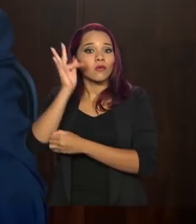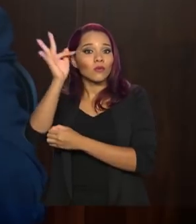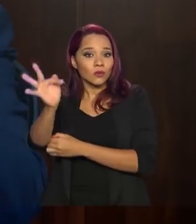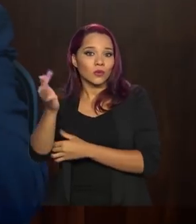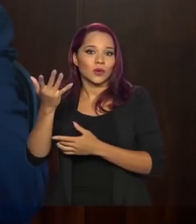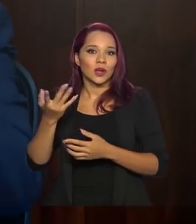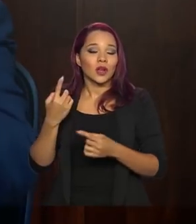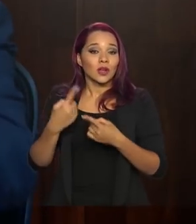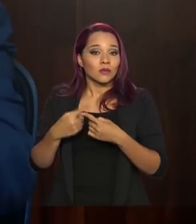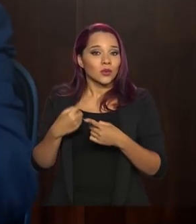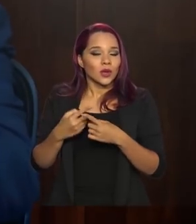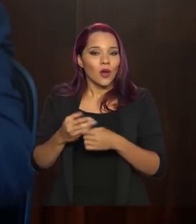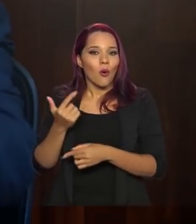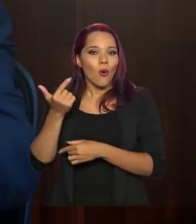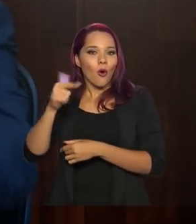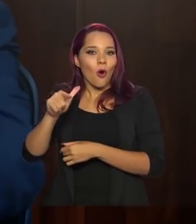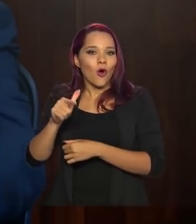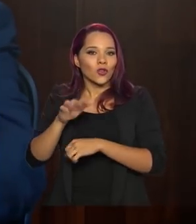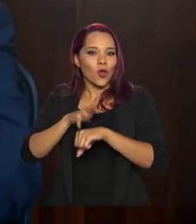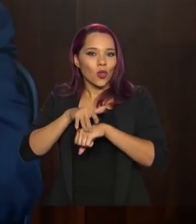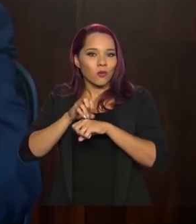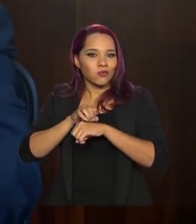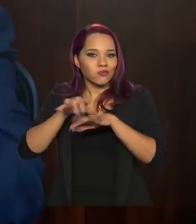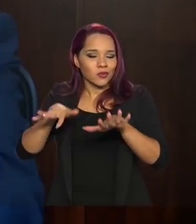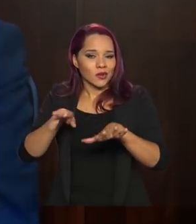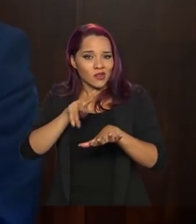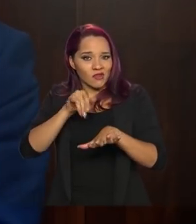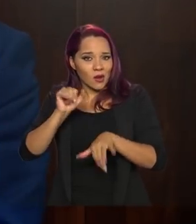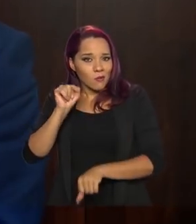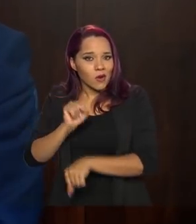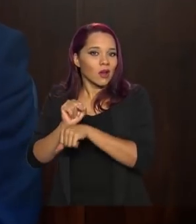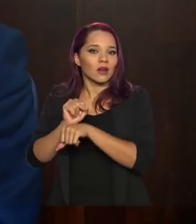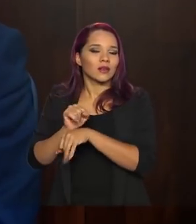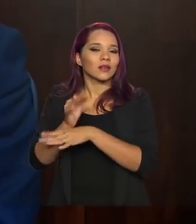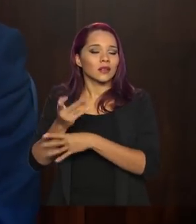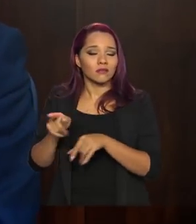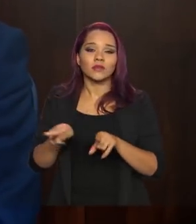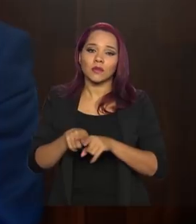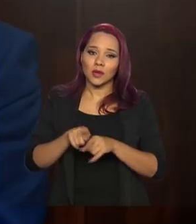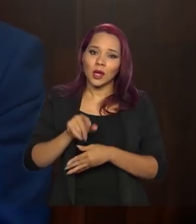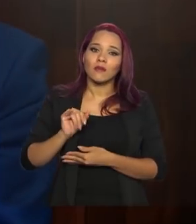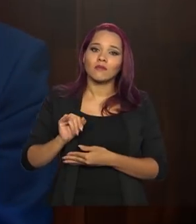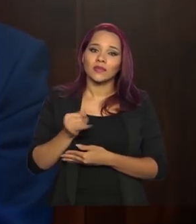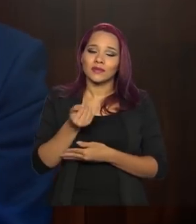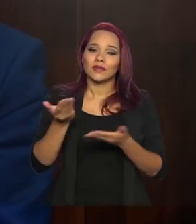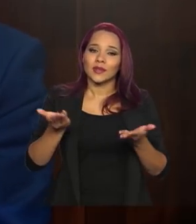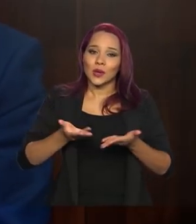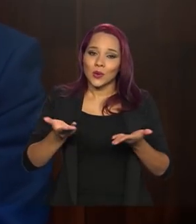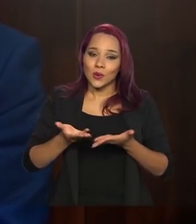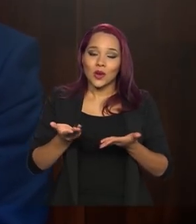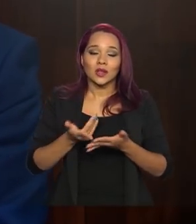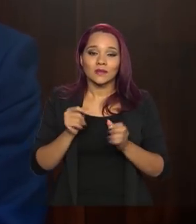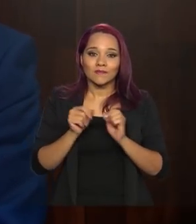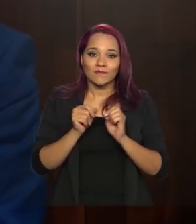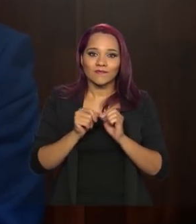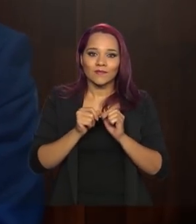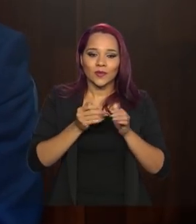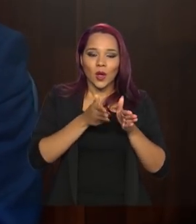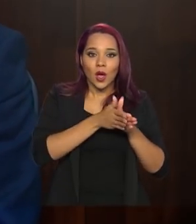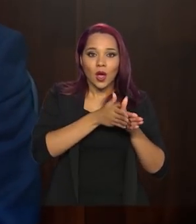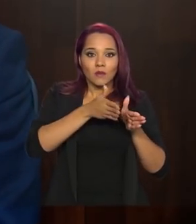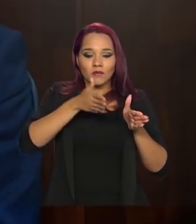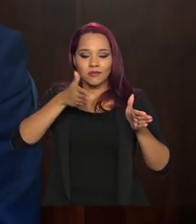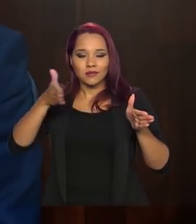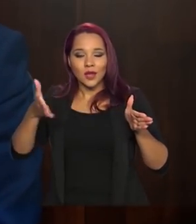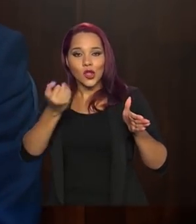uma outra epidemia como essa vai parar. Inclusive, aproveitando, nós fizemos uma ampliação no